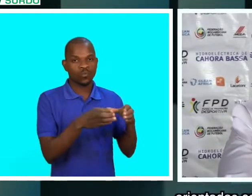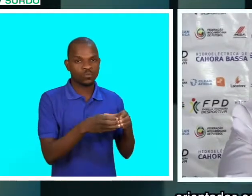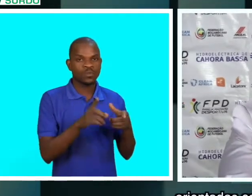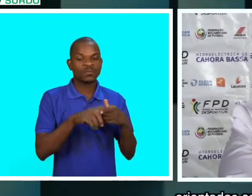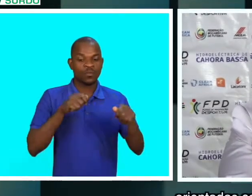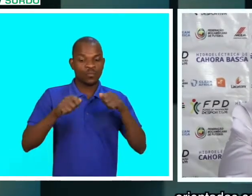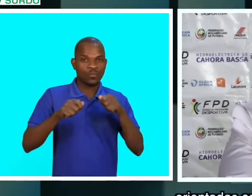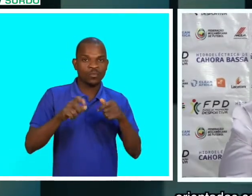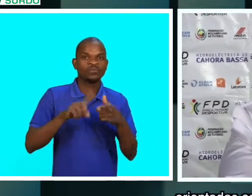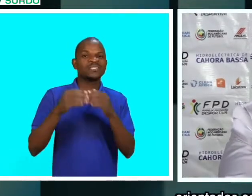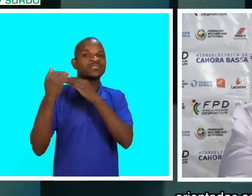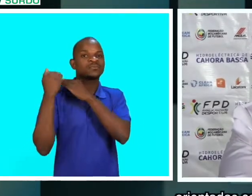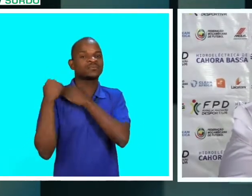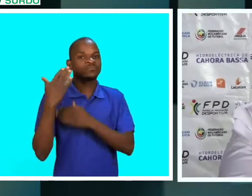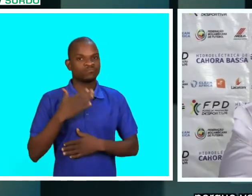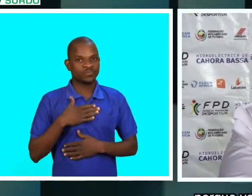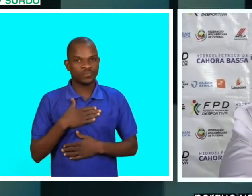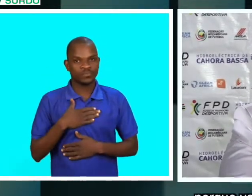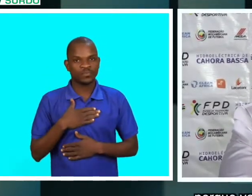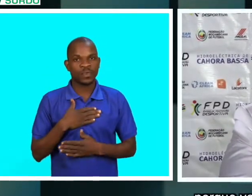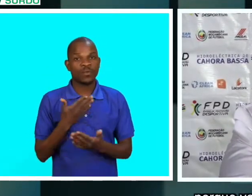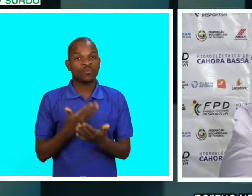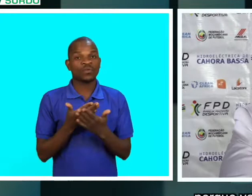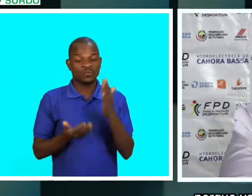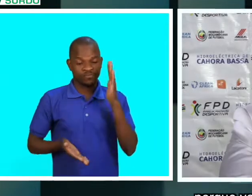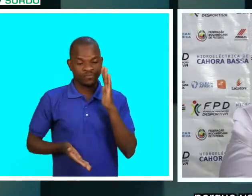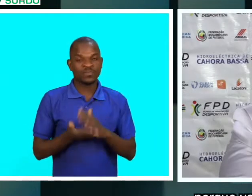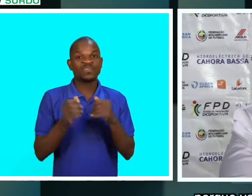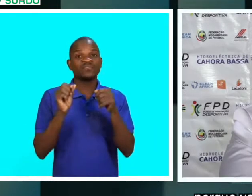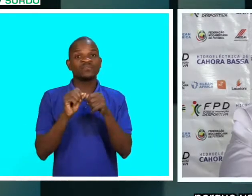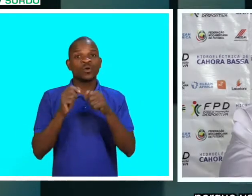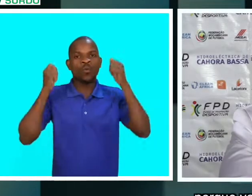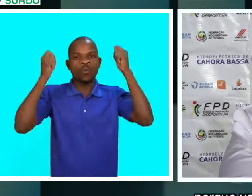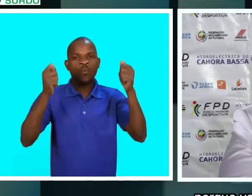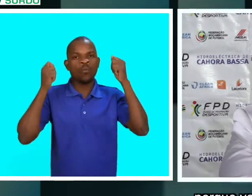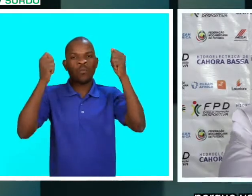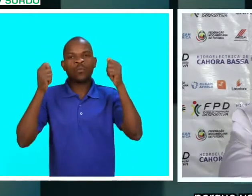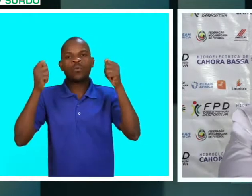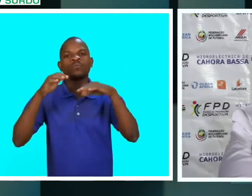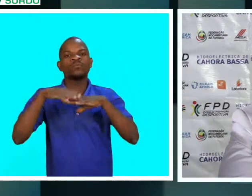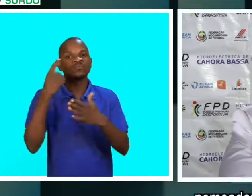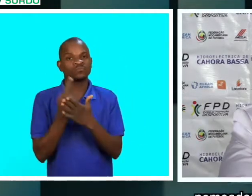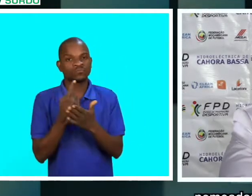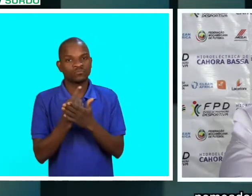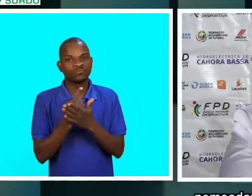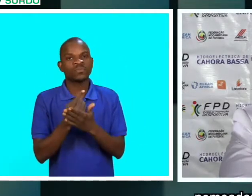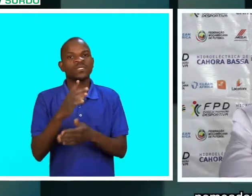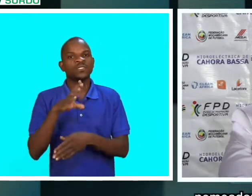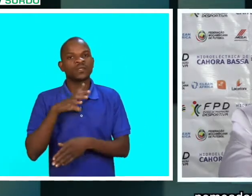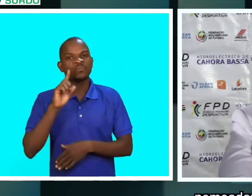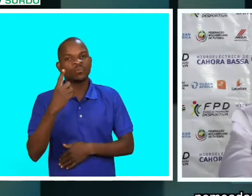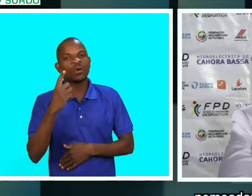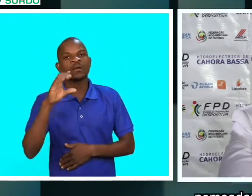orientadas e para a máxima responsabilidade para mim, porque de facto vamos ter campanhas importantes, nomeadamente